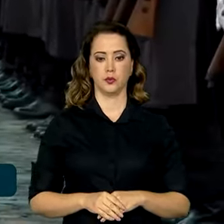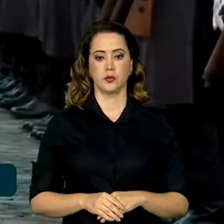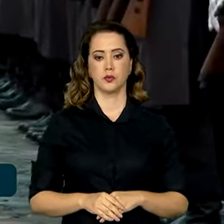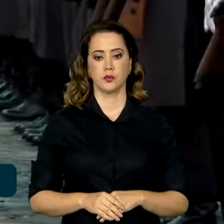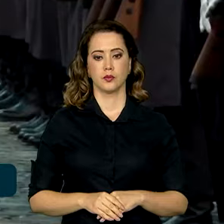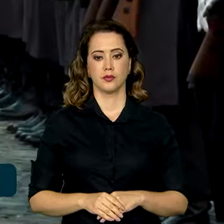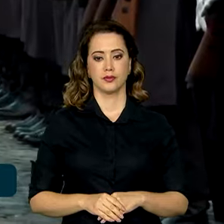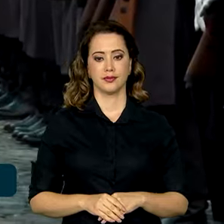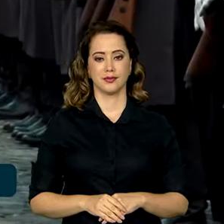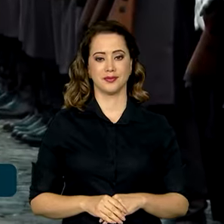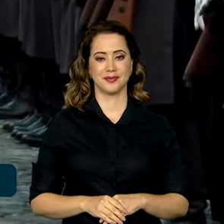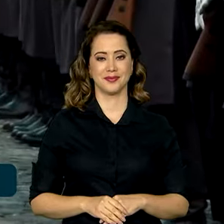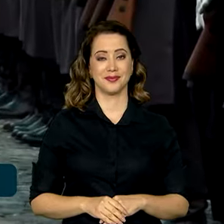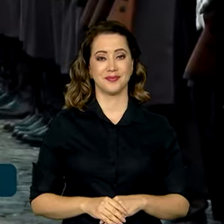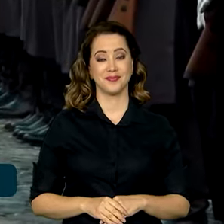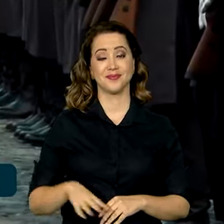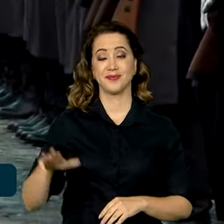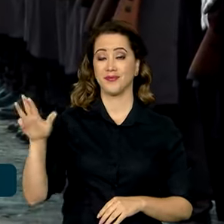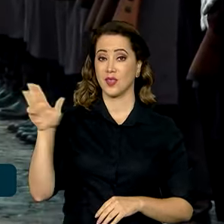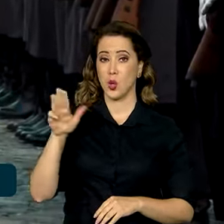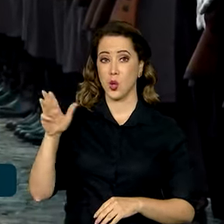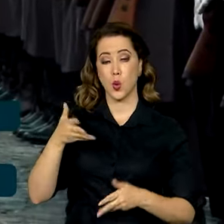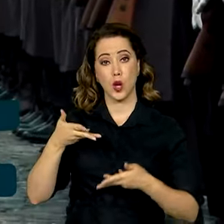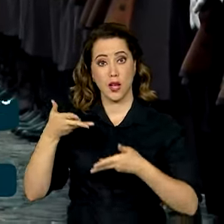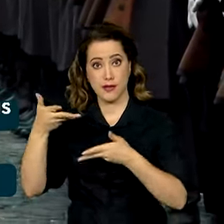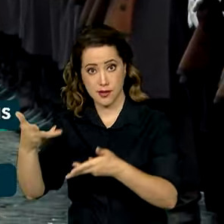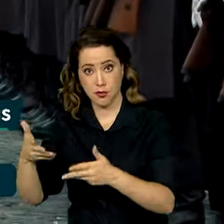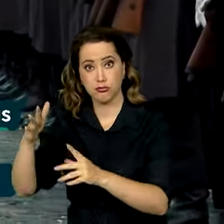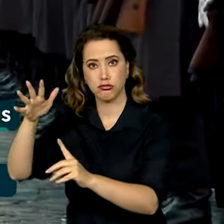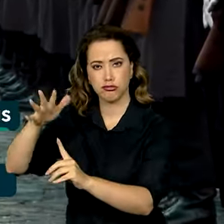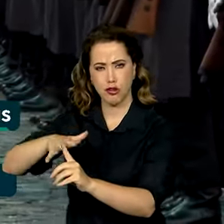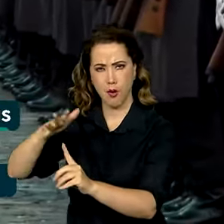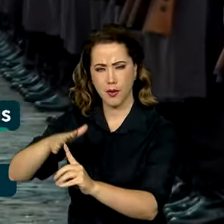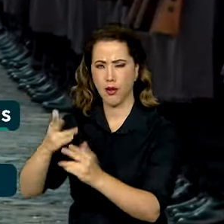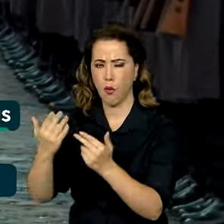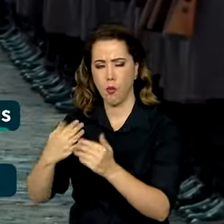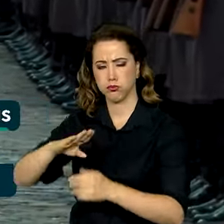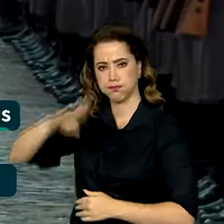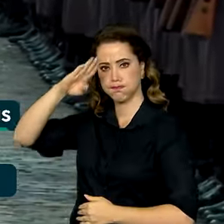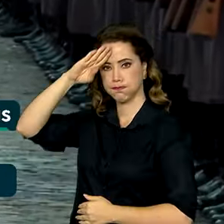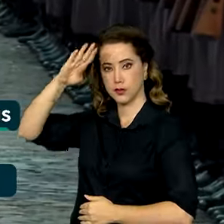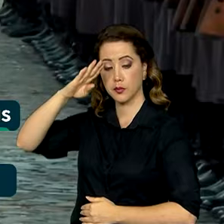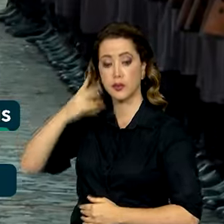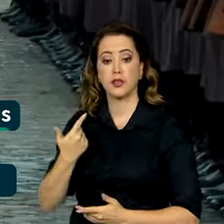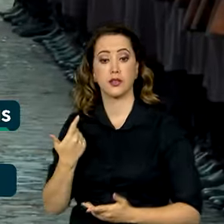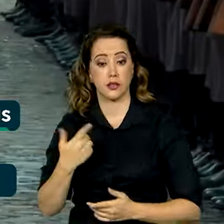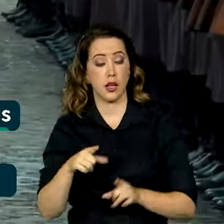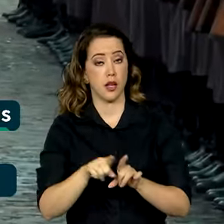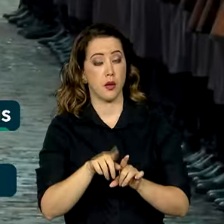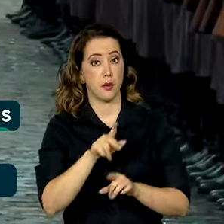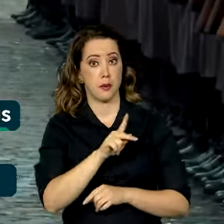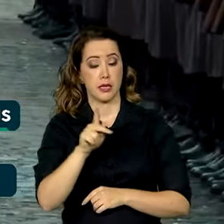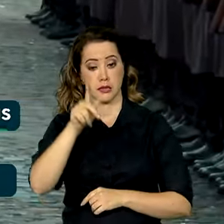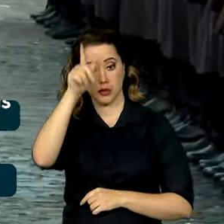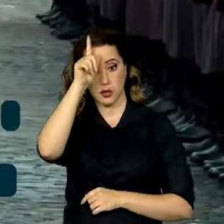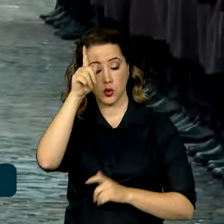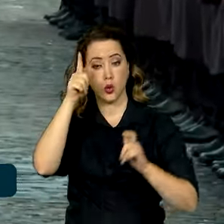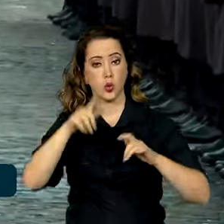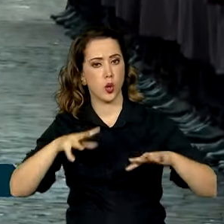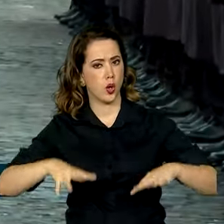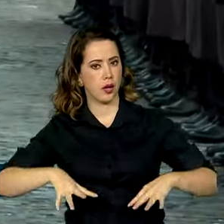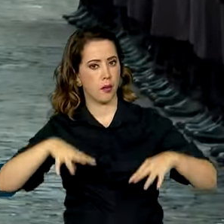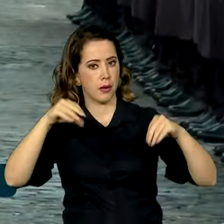Lula foi recebido com honras militares pelo presidente da Alemanha, Frank-Walter Steinmeier, no Palácio Belleville,